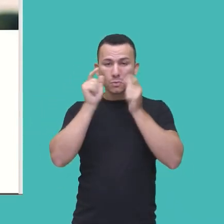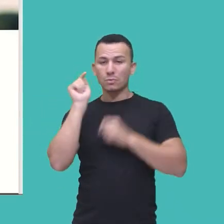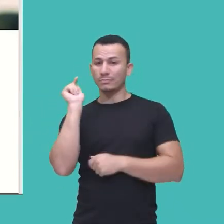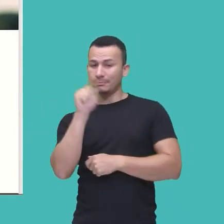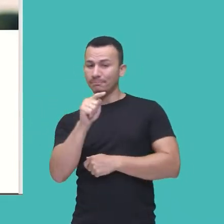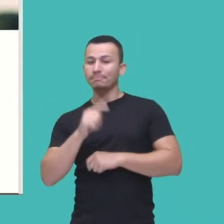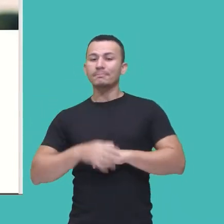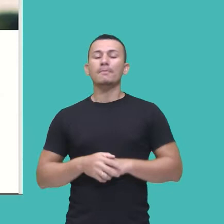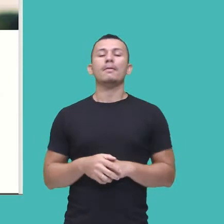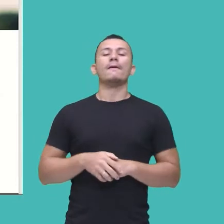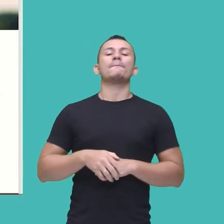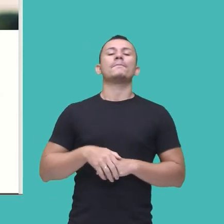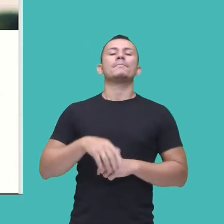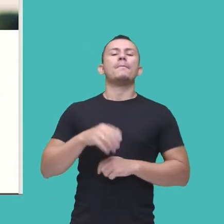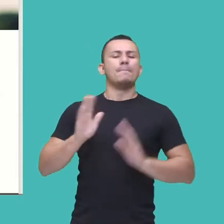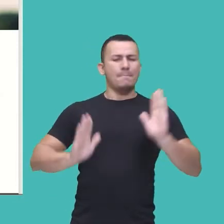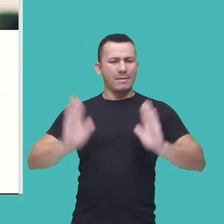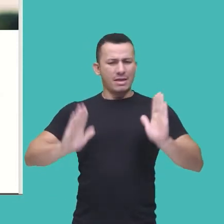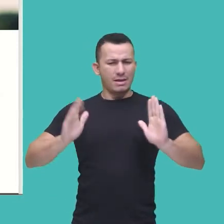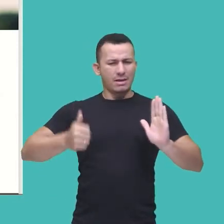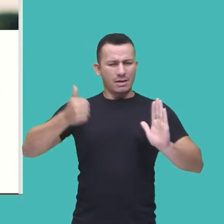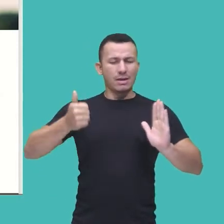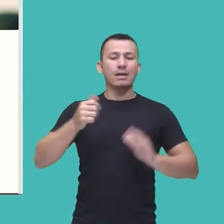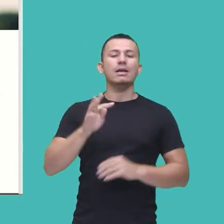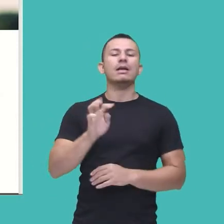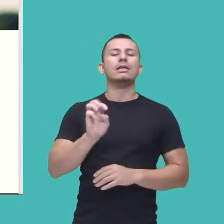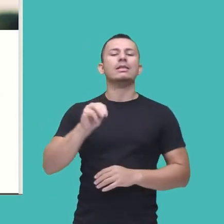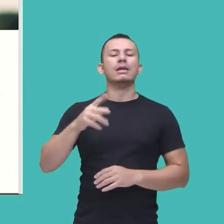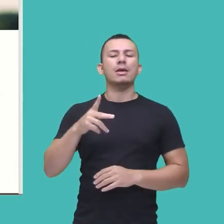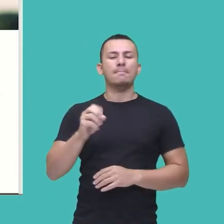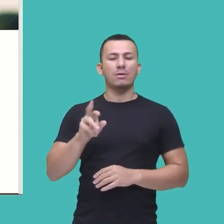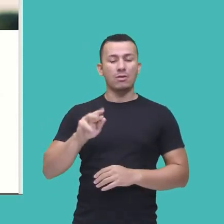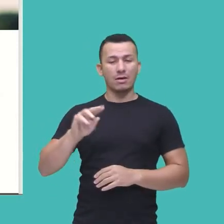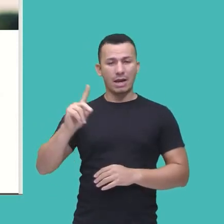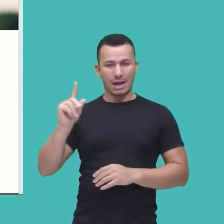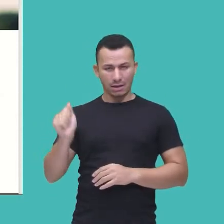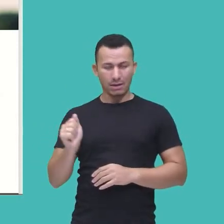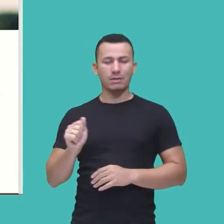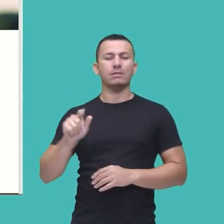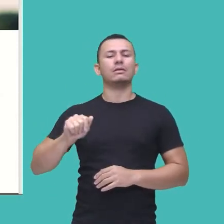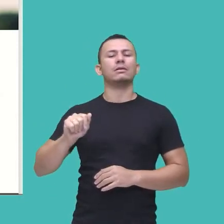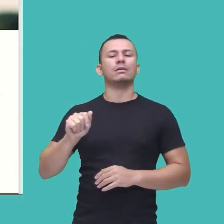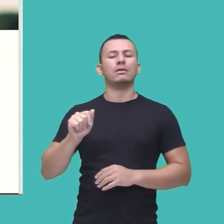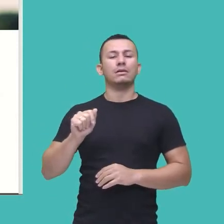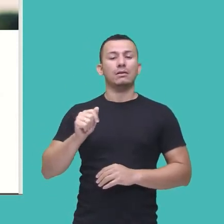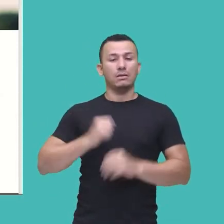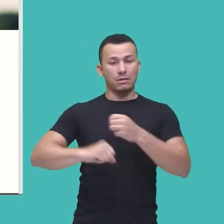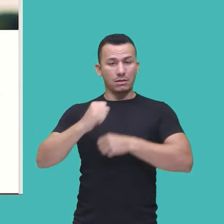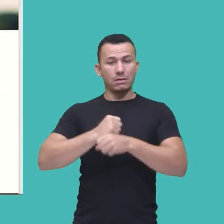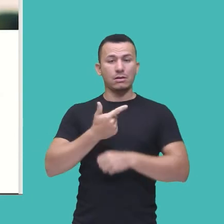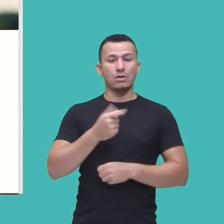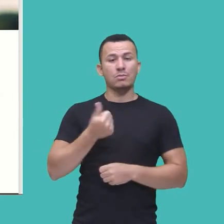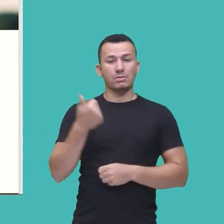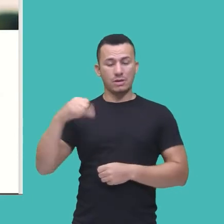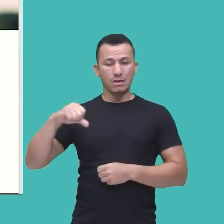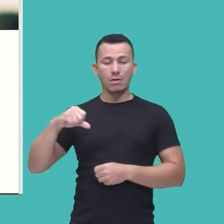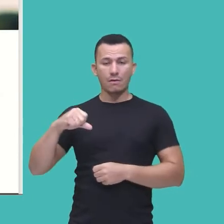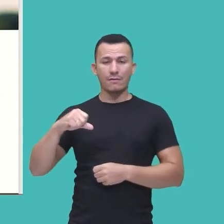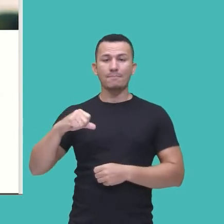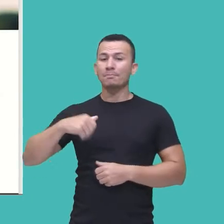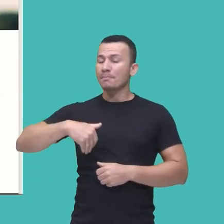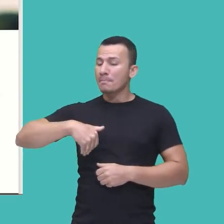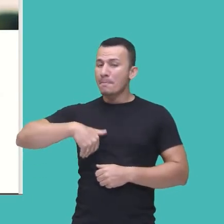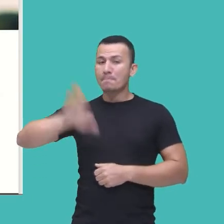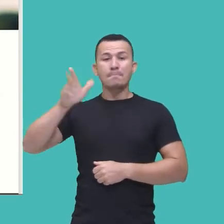primeira temporada em 2019, e ela traz ali, né, uma das séries mais assistidas da história dessa